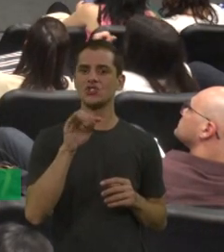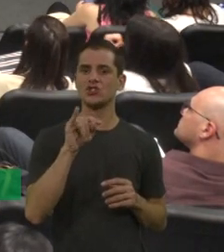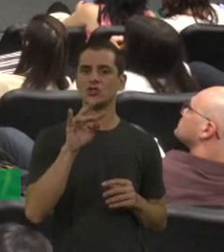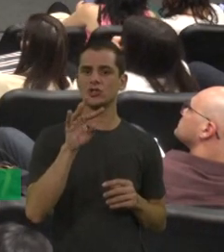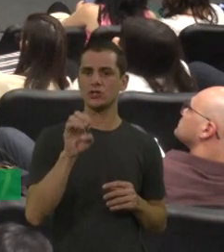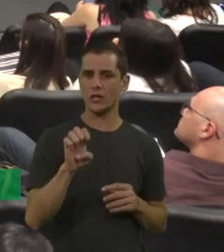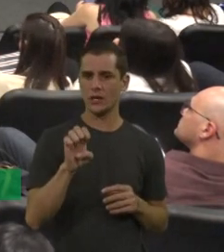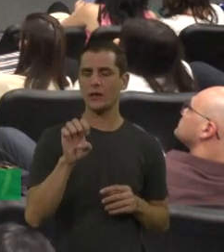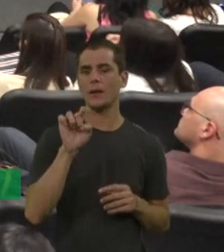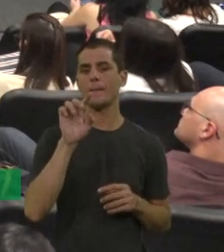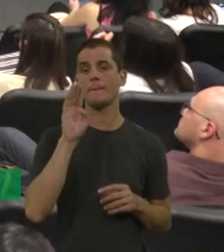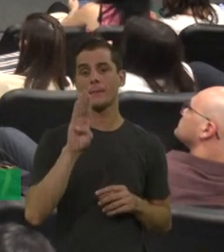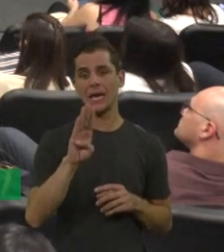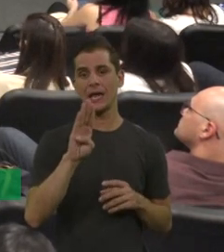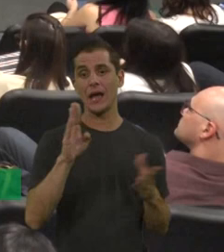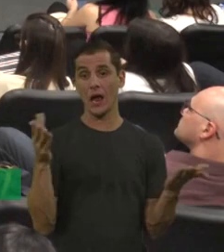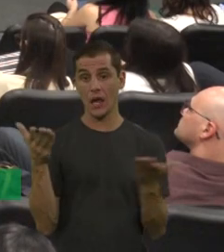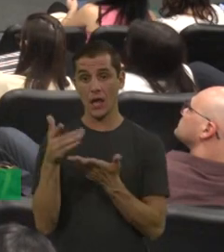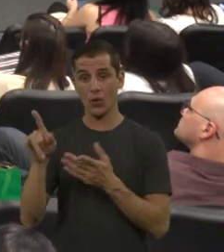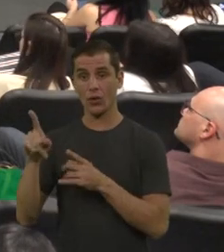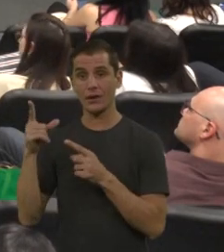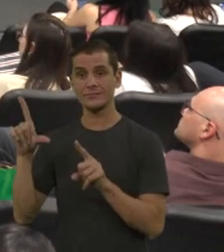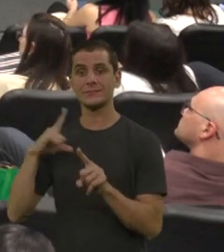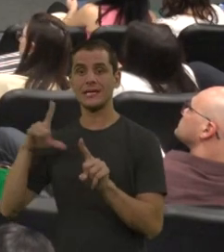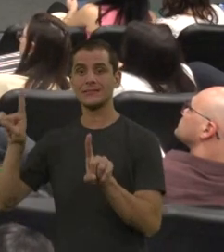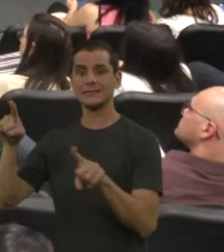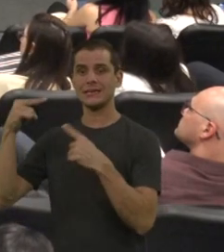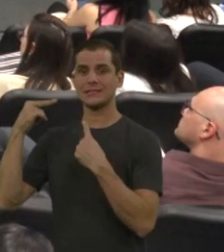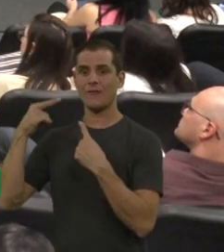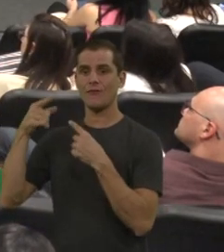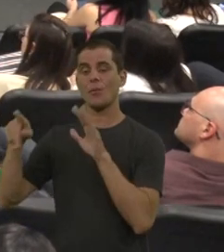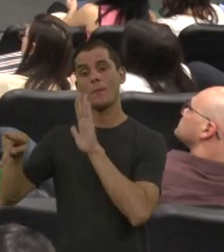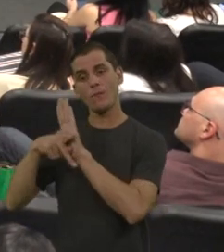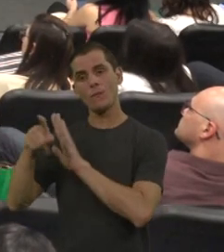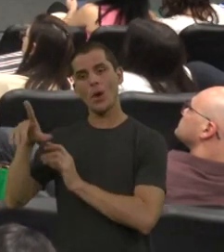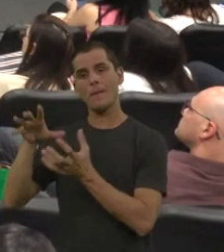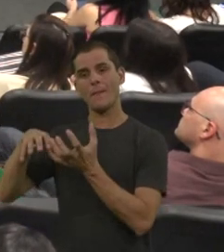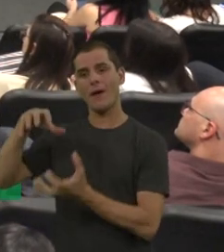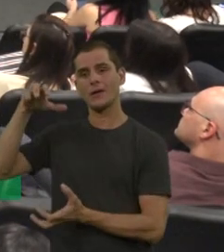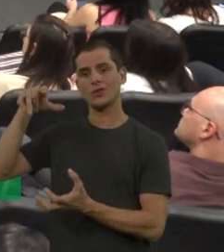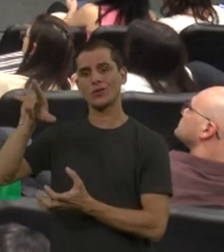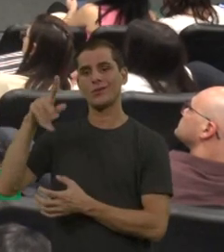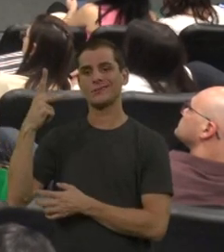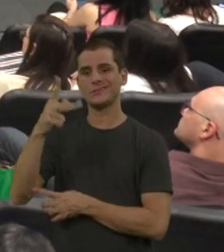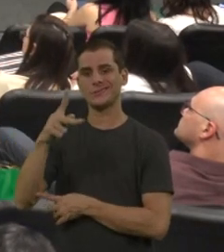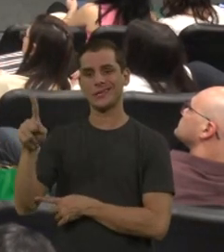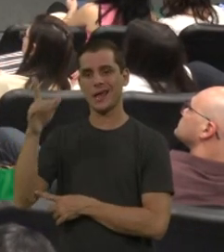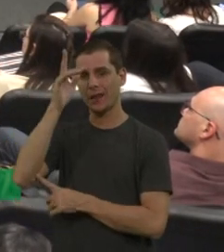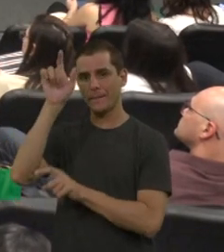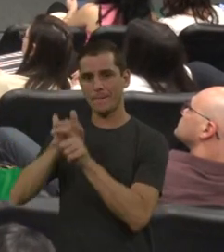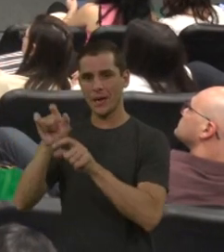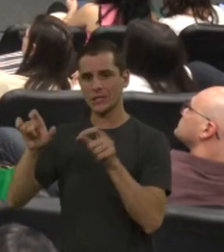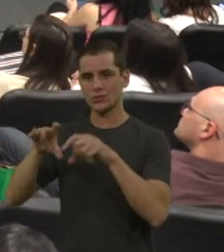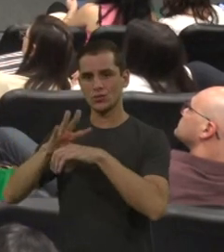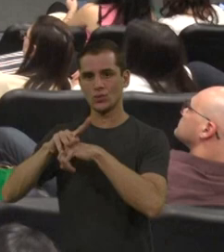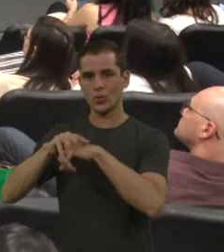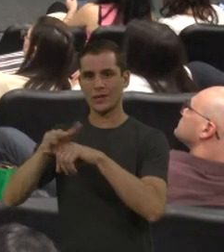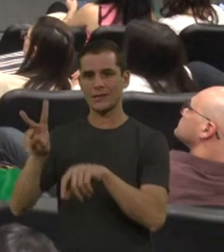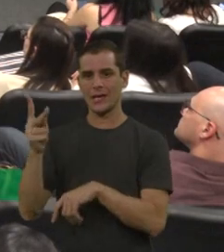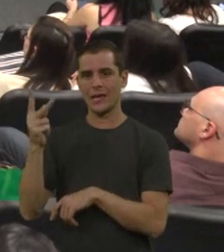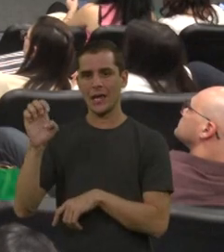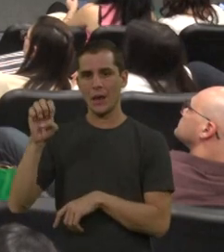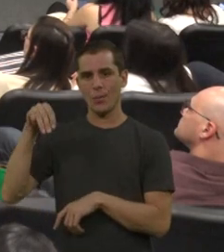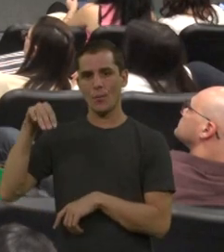desafios do envelhecimento também da população. E outra dificuldade, no começo, é a infusão intravenosa.